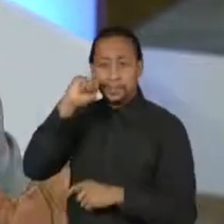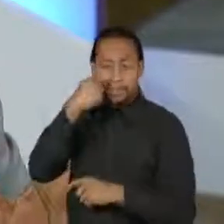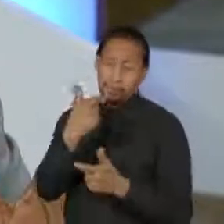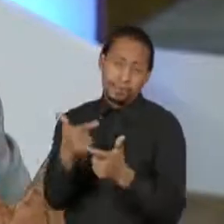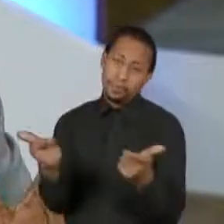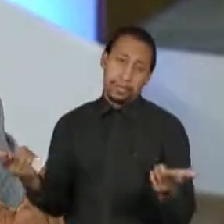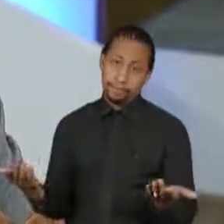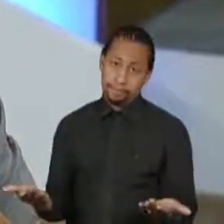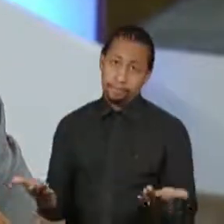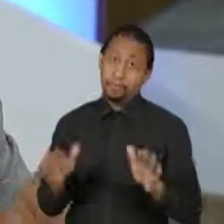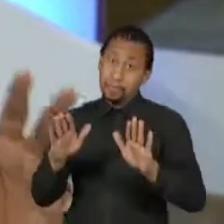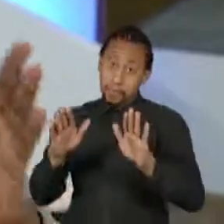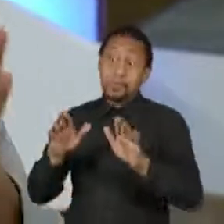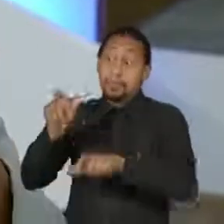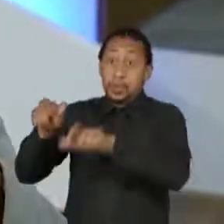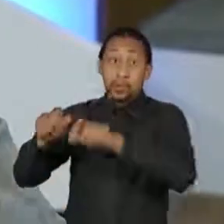todos.